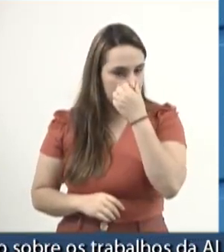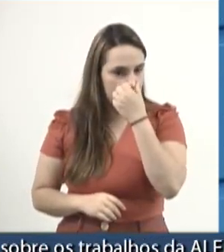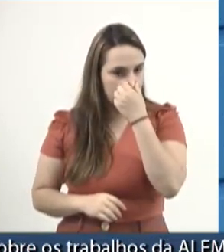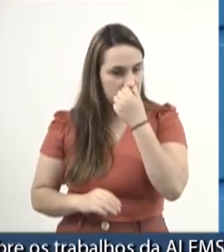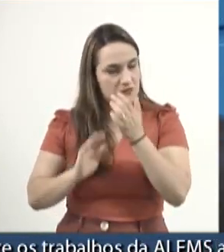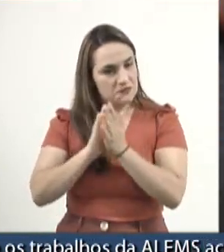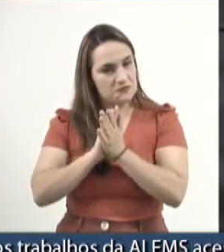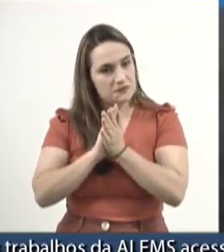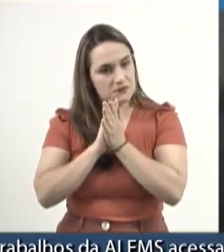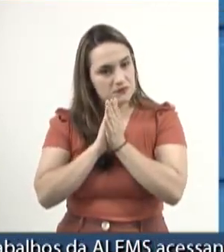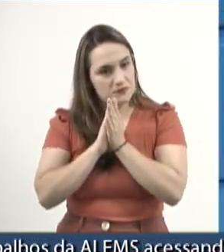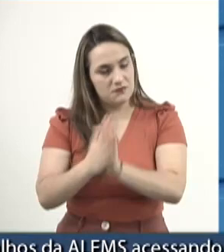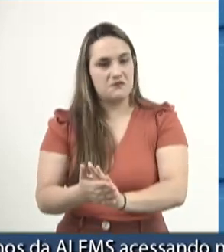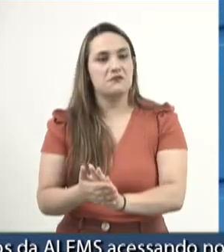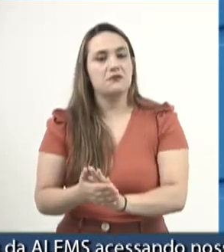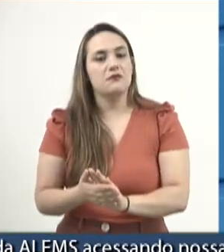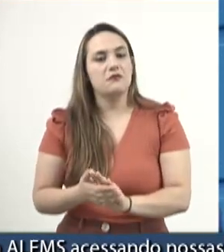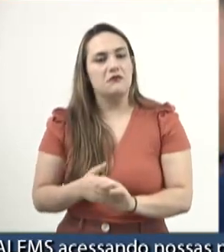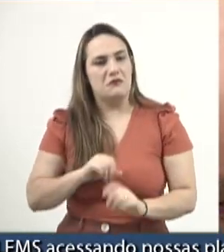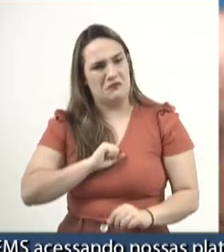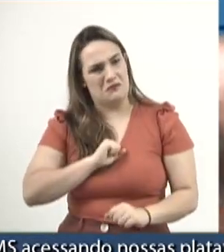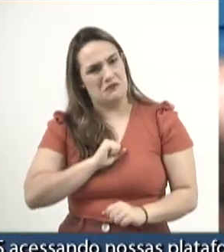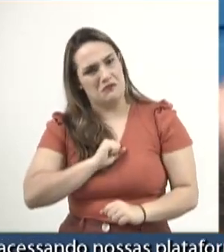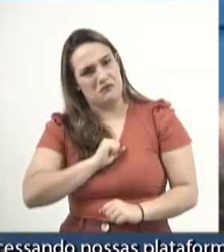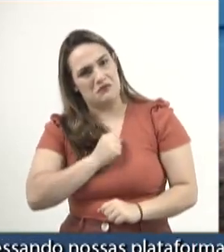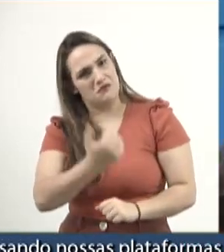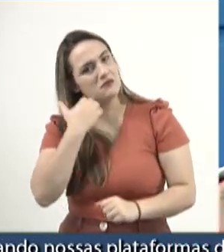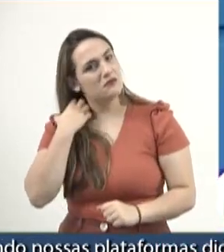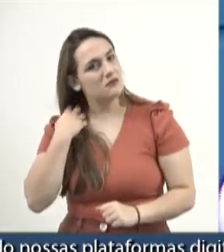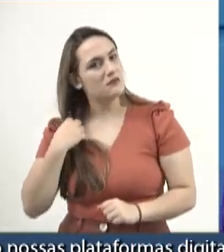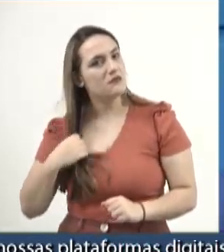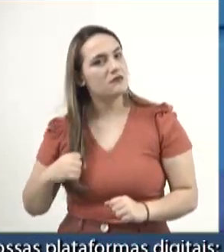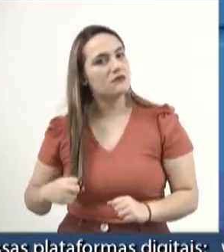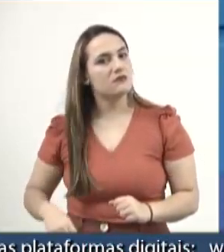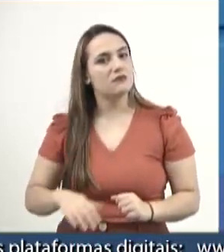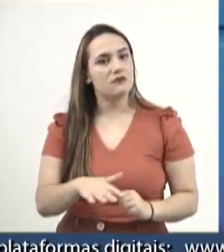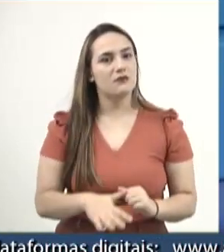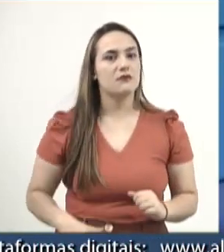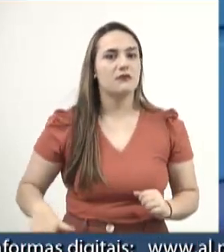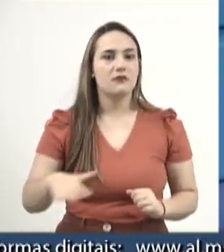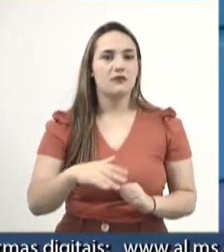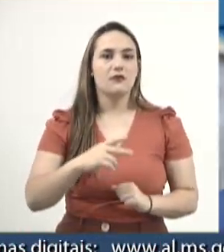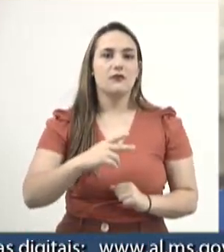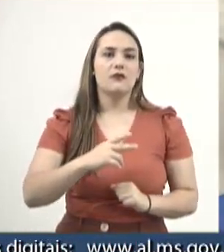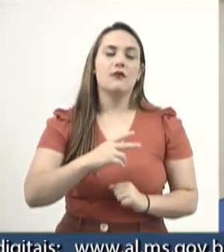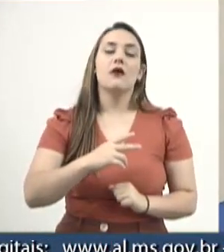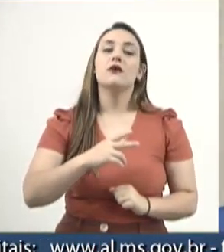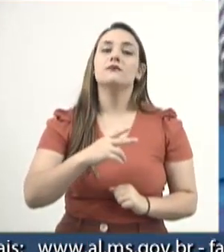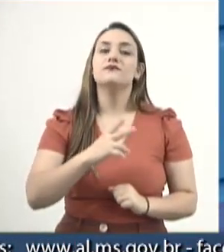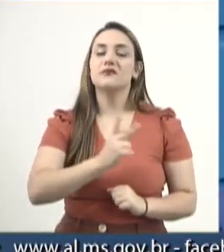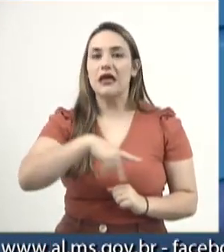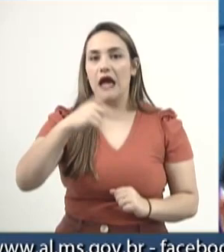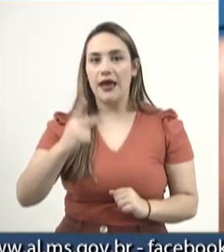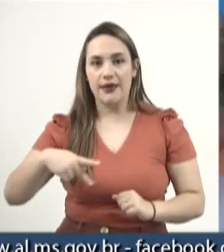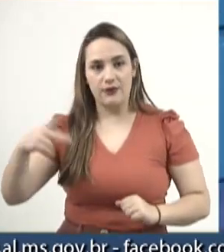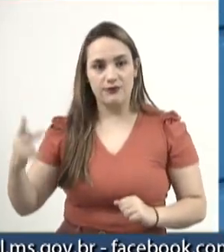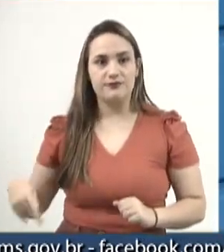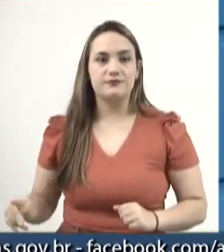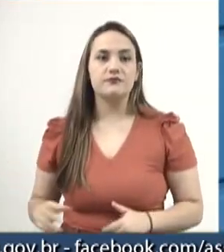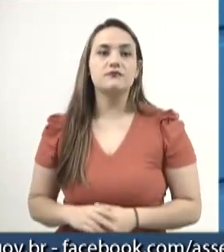racismo, discursos de ódio presente nos territórios Guarani-Caiuá. É com imensa tristeza que